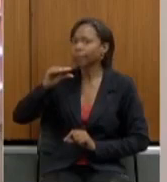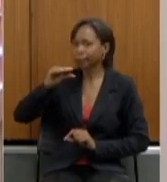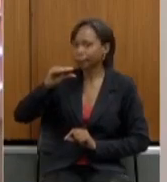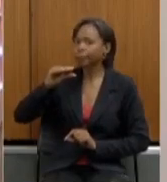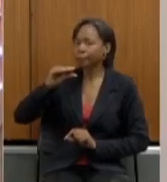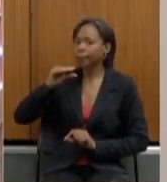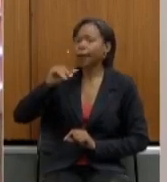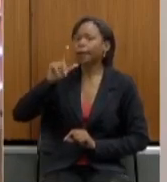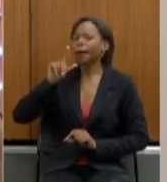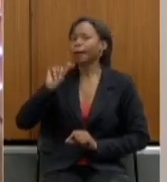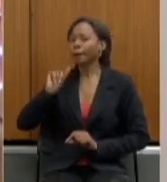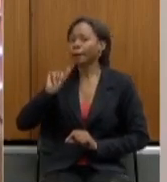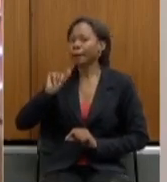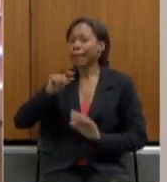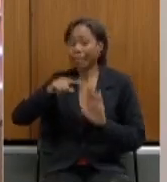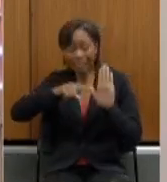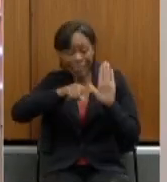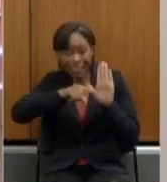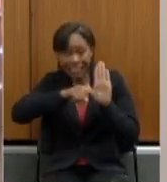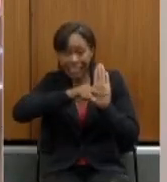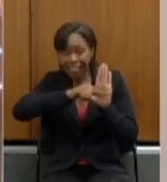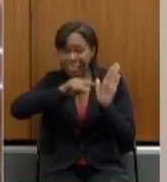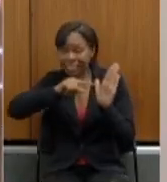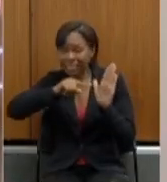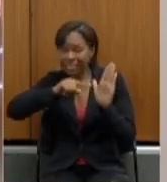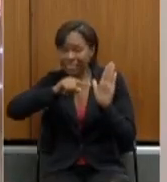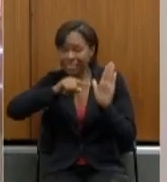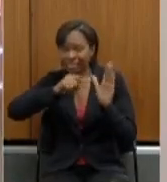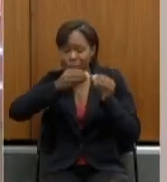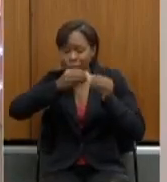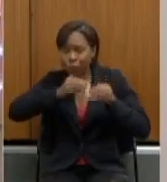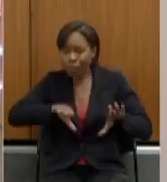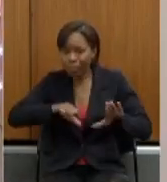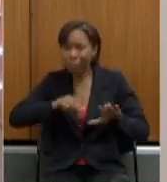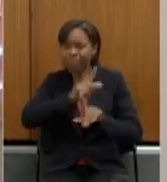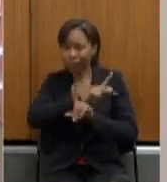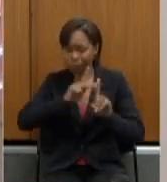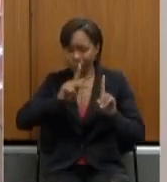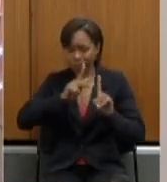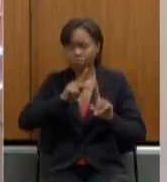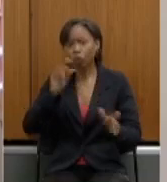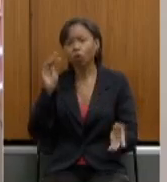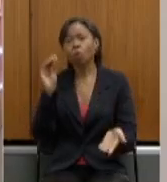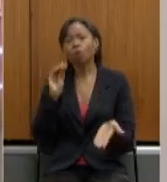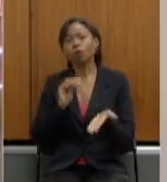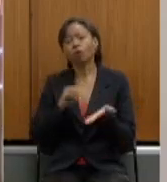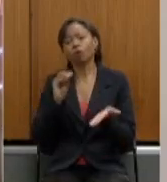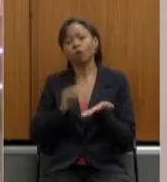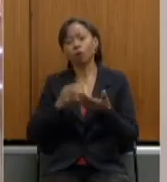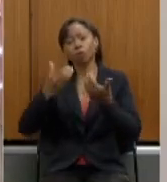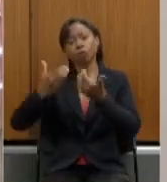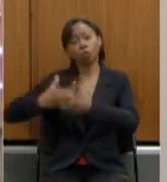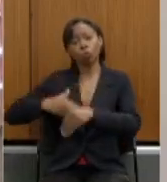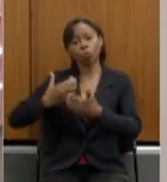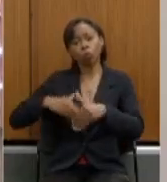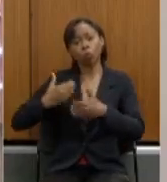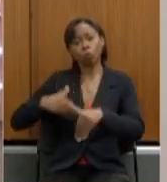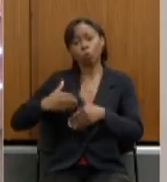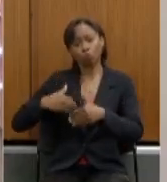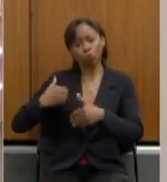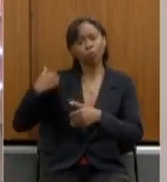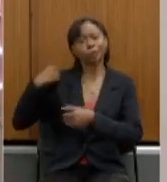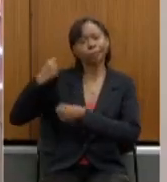esse déficit da Previdência se deve muito em parte à ausência de concursos públicos ao longo dos anos o que